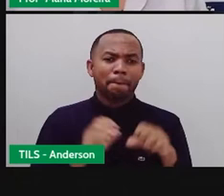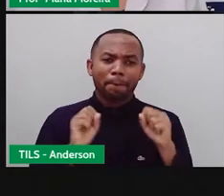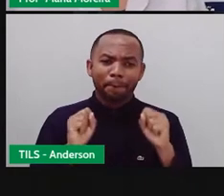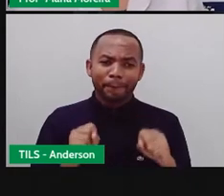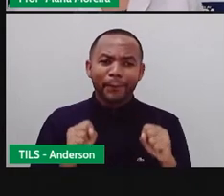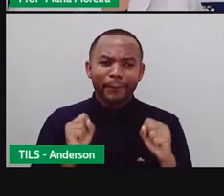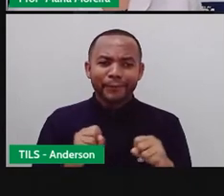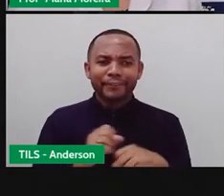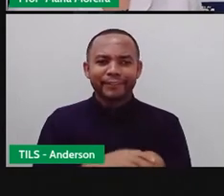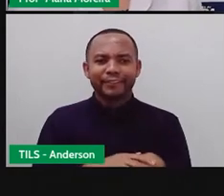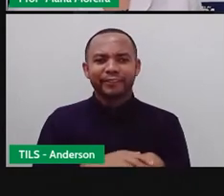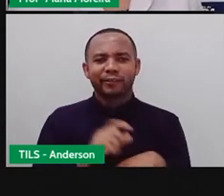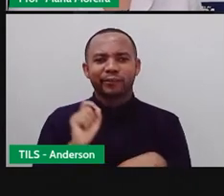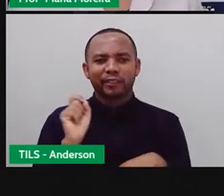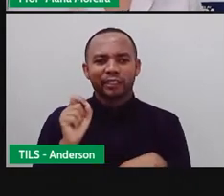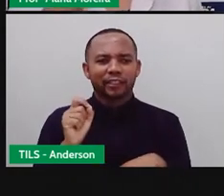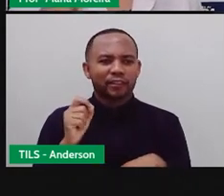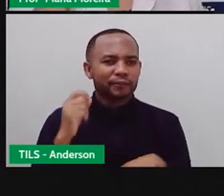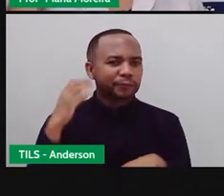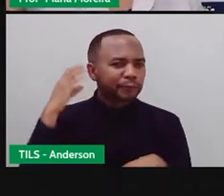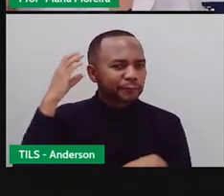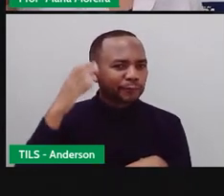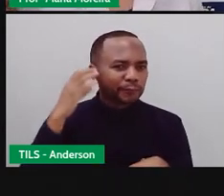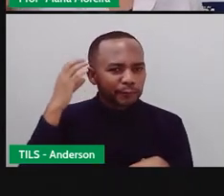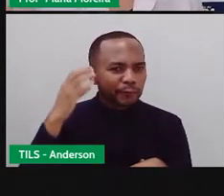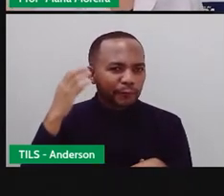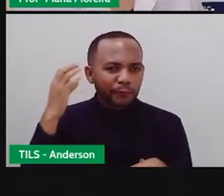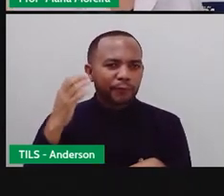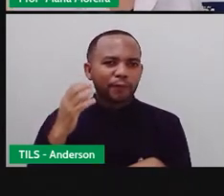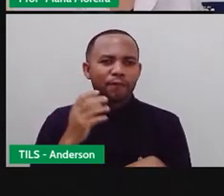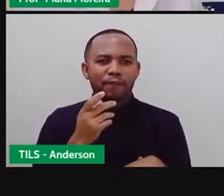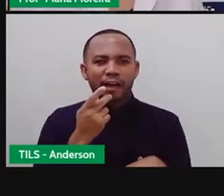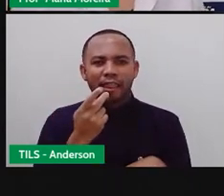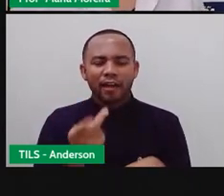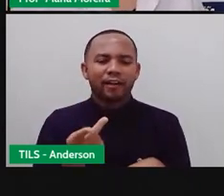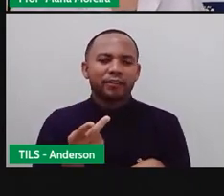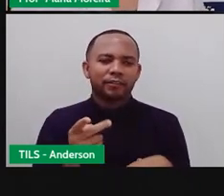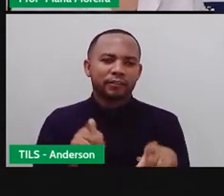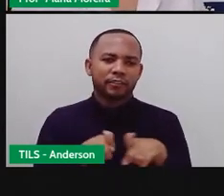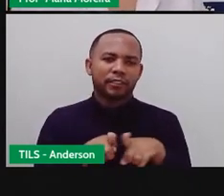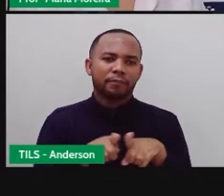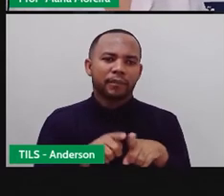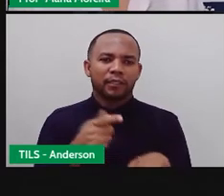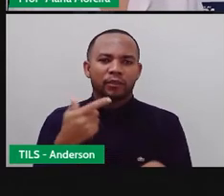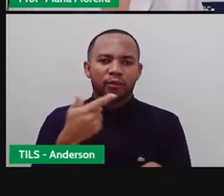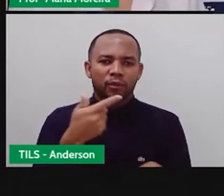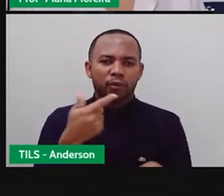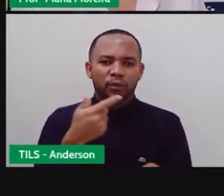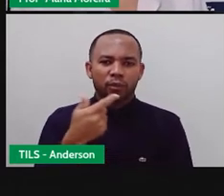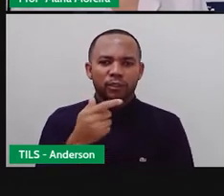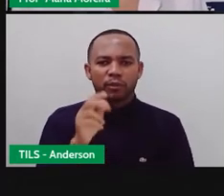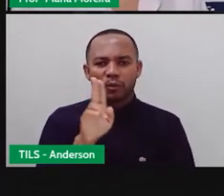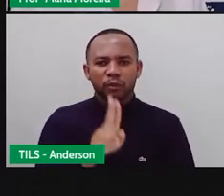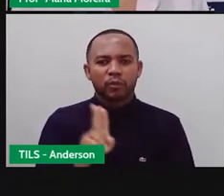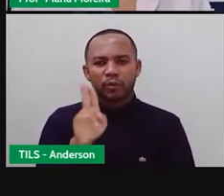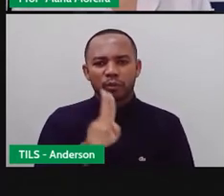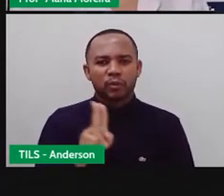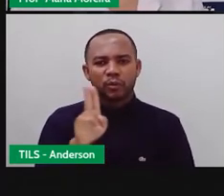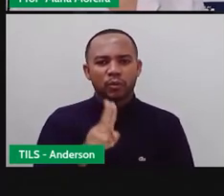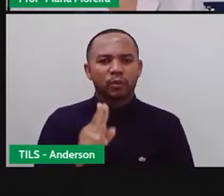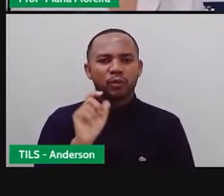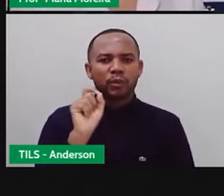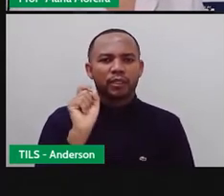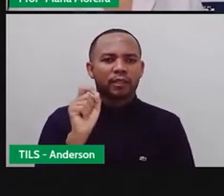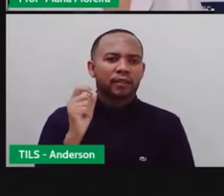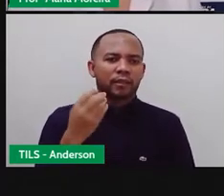por serem ambos de caráter sonoro, ou seja, através do quê? Do som. Os dois se utilizam de efeitos de locução.